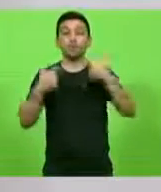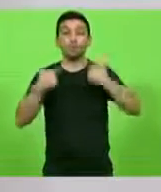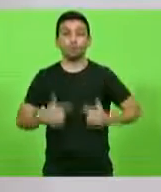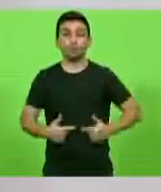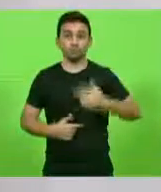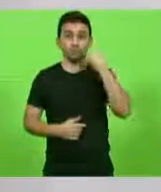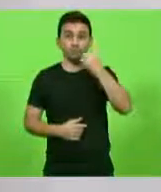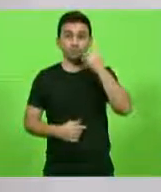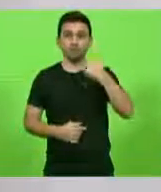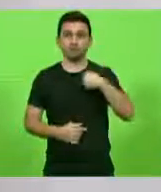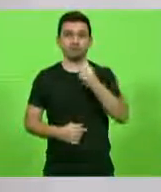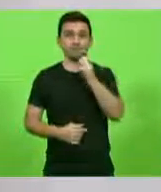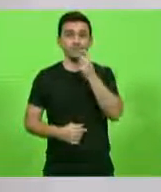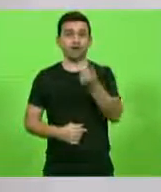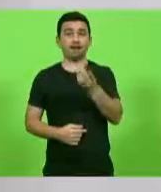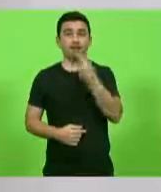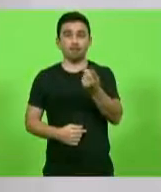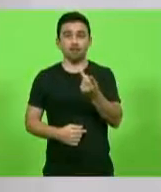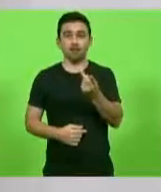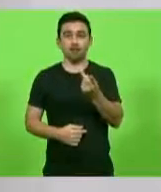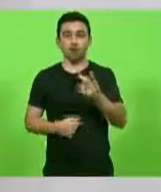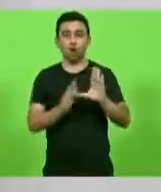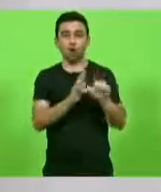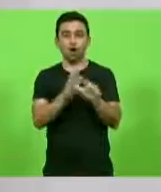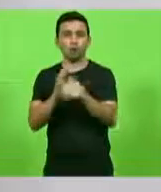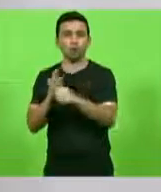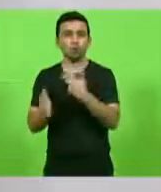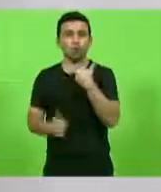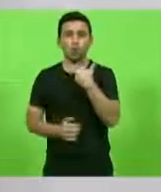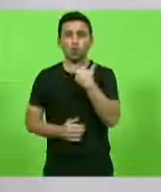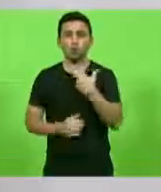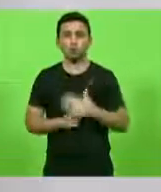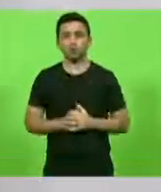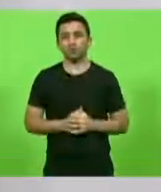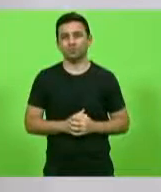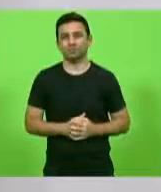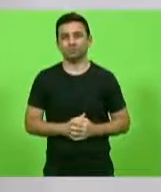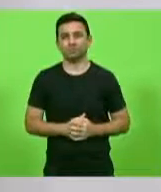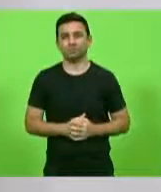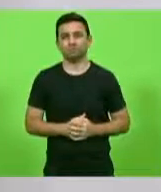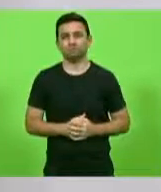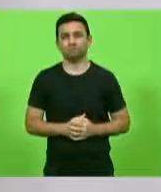falar e não para você roubar, professor. Pode passar o próximo.